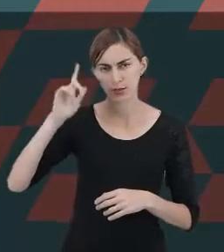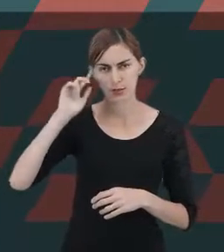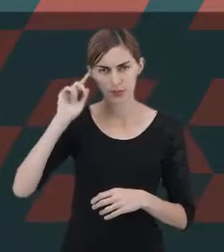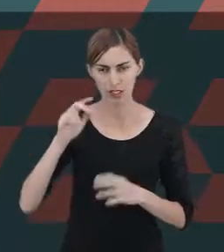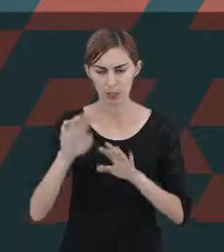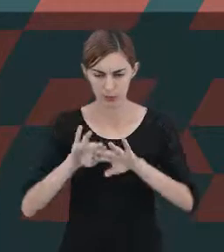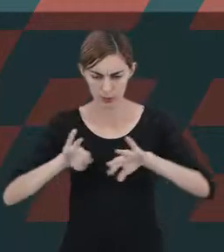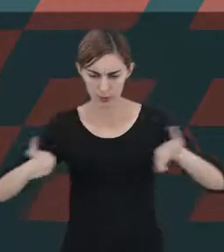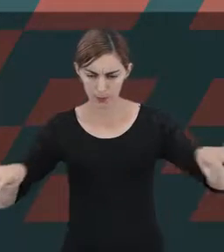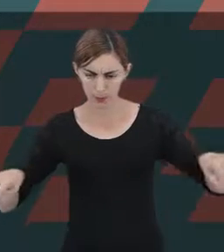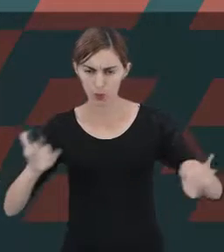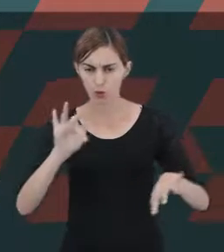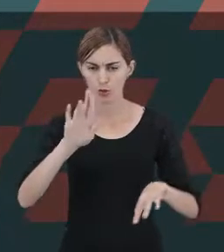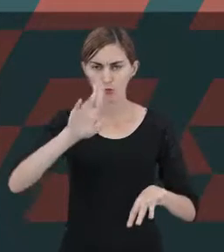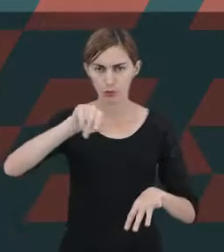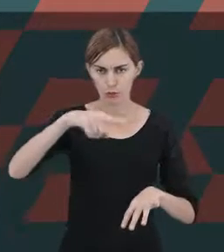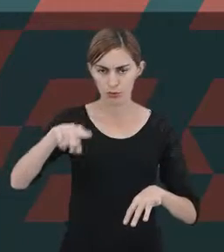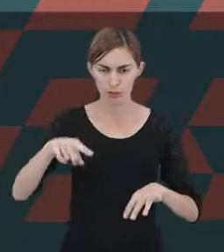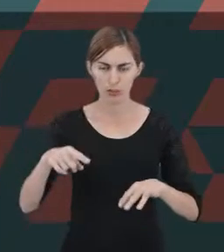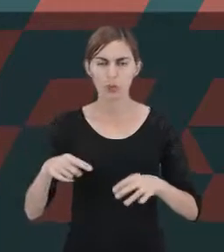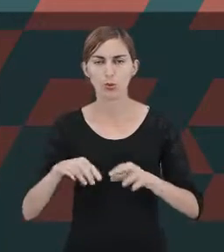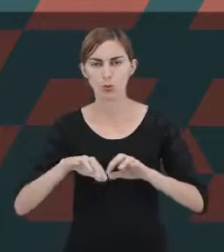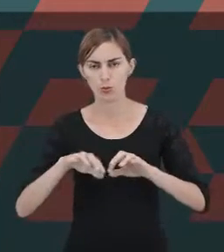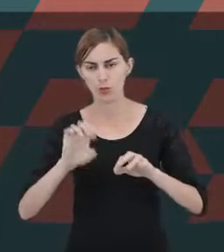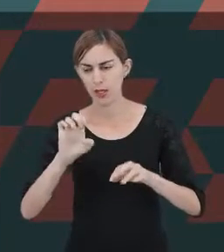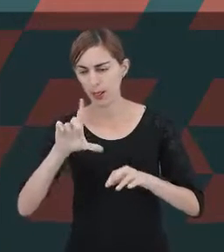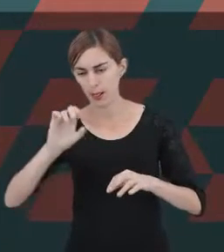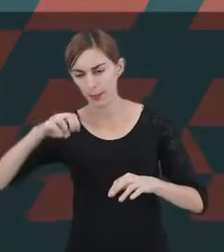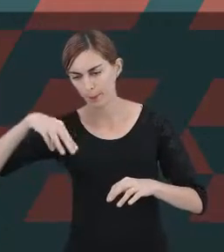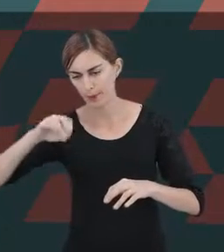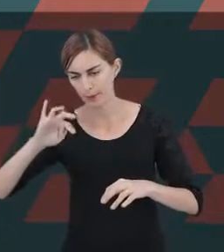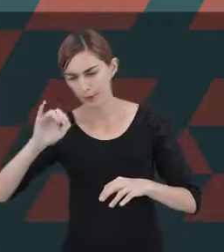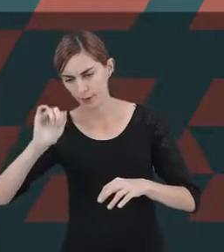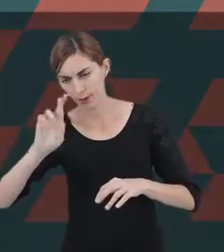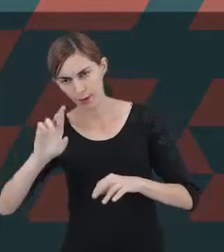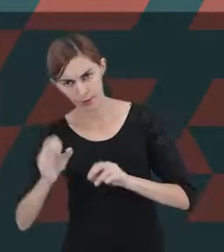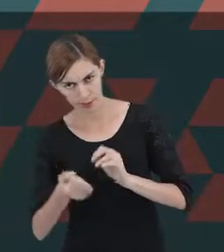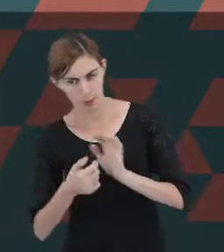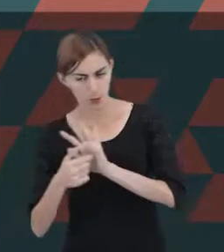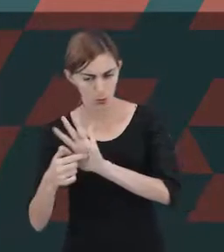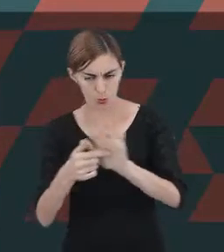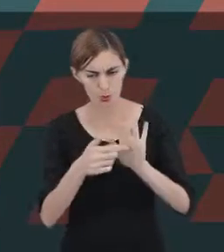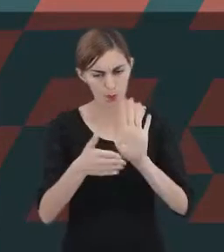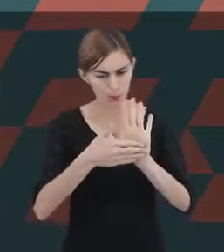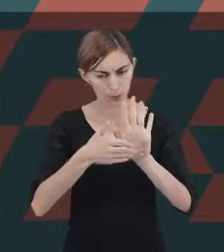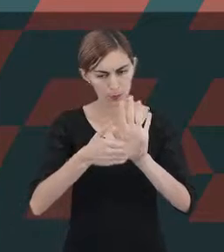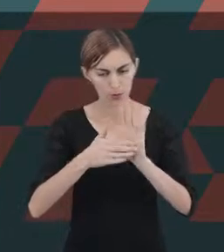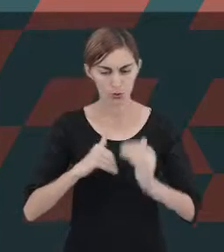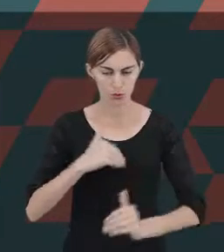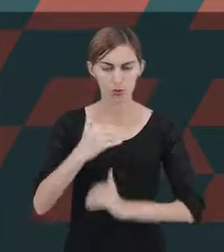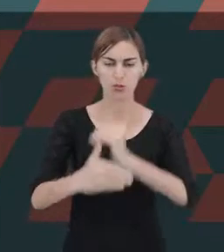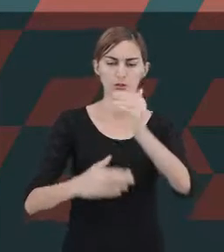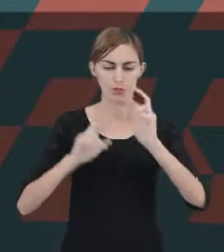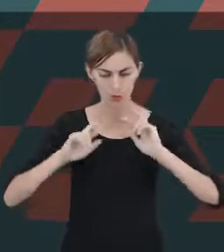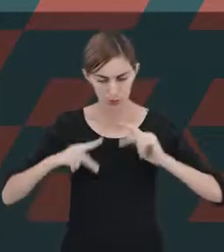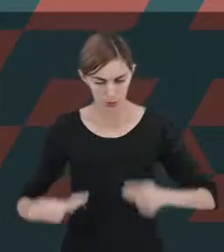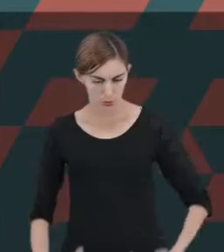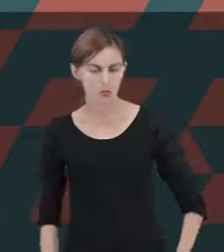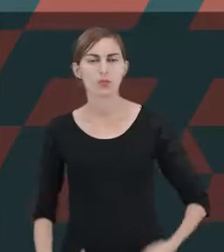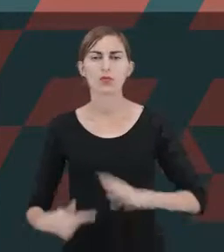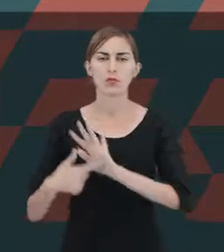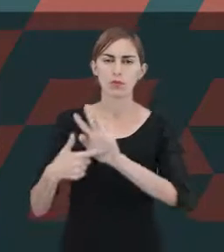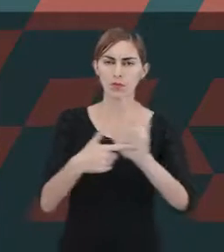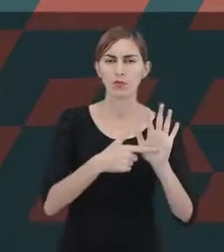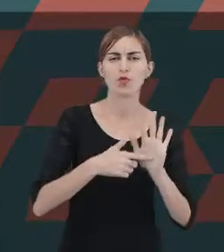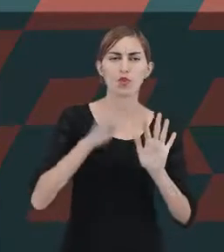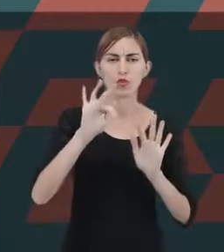funções básicas e elementares e traz como proposta de desenvolvimento humano o que ele chama de